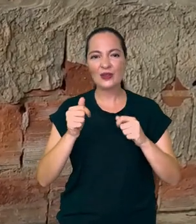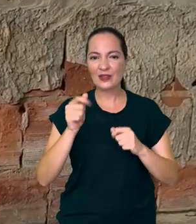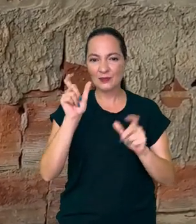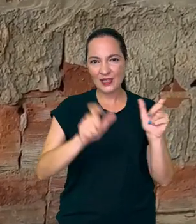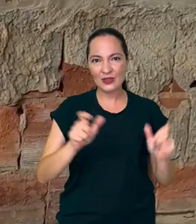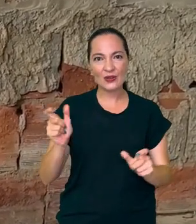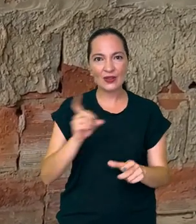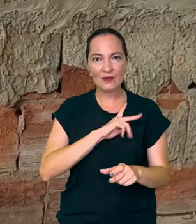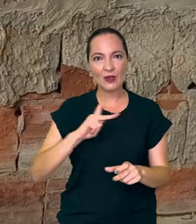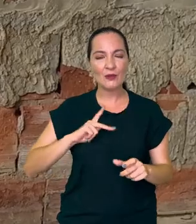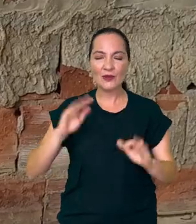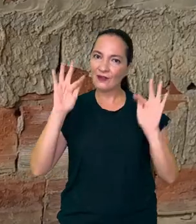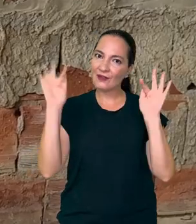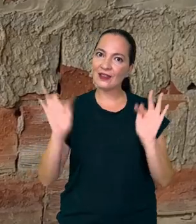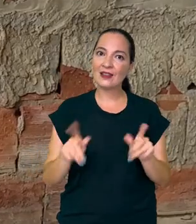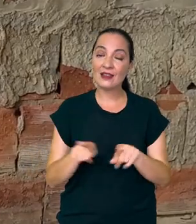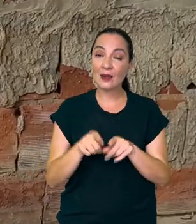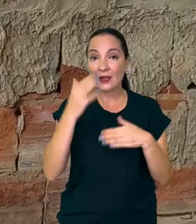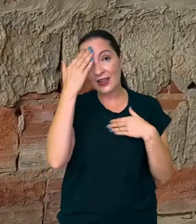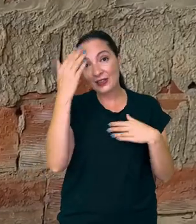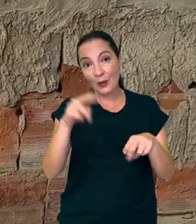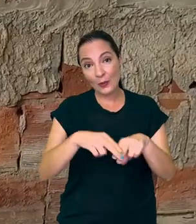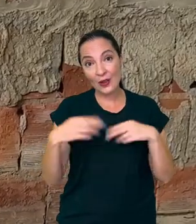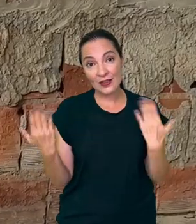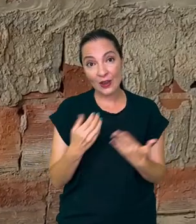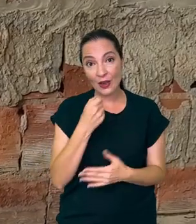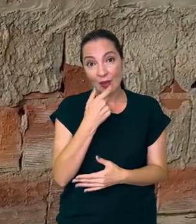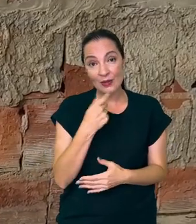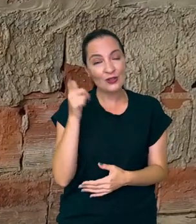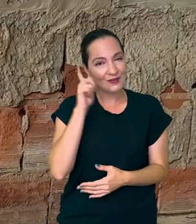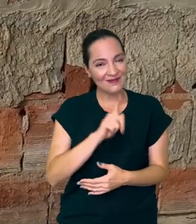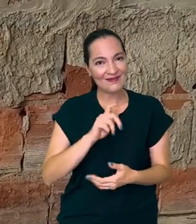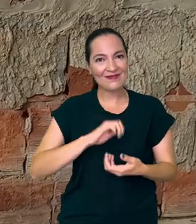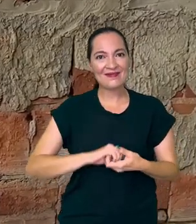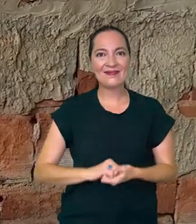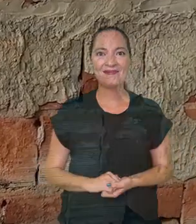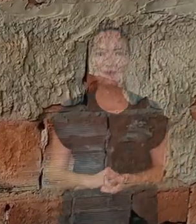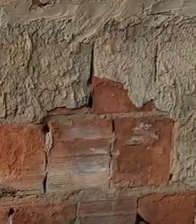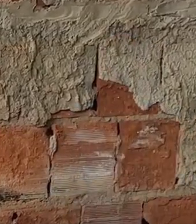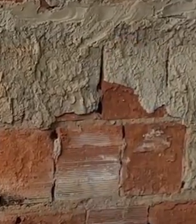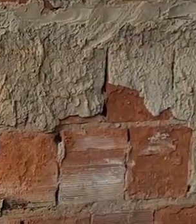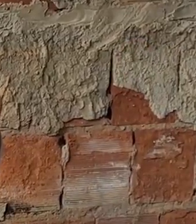Defensoria e agradecimento por ter conseguido o meu remedinho.